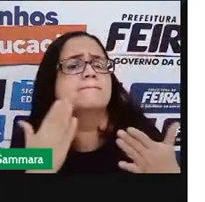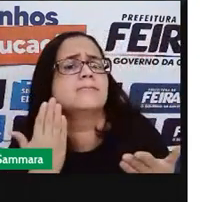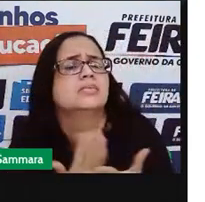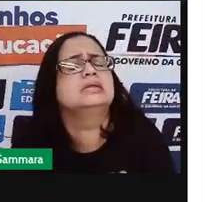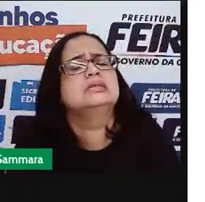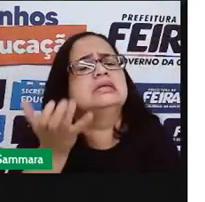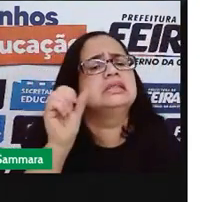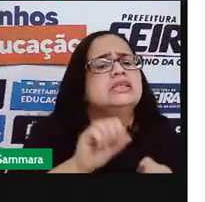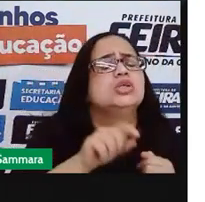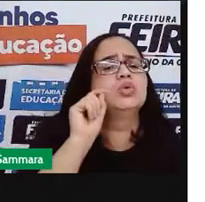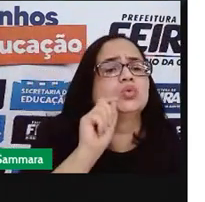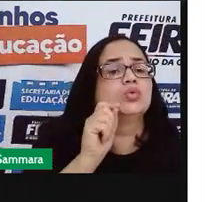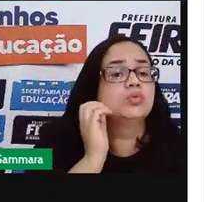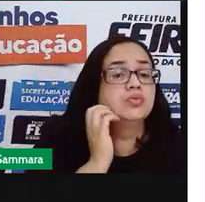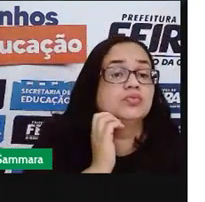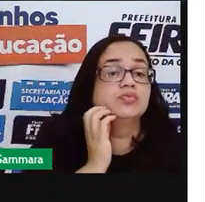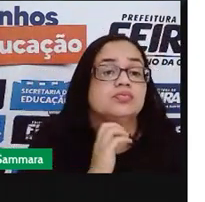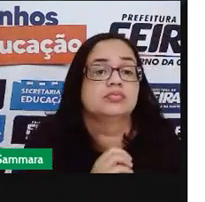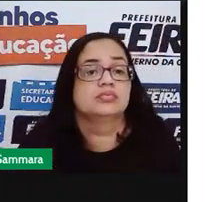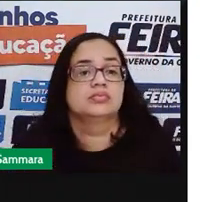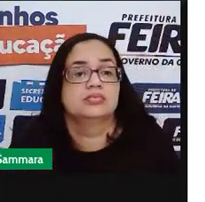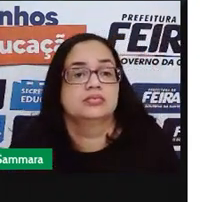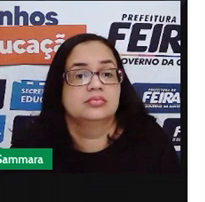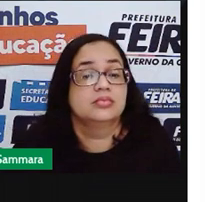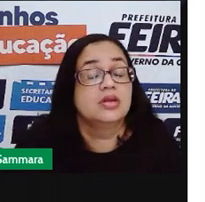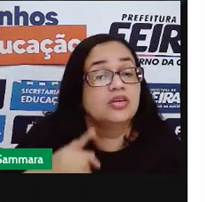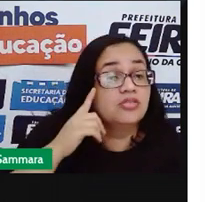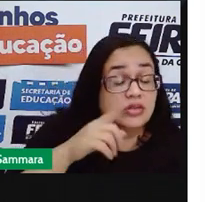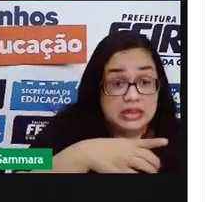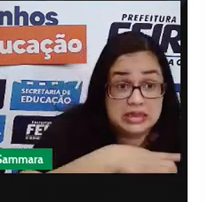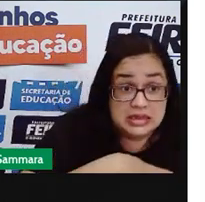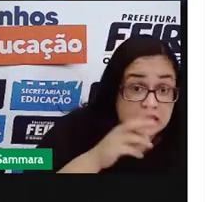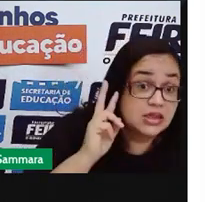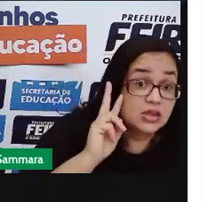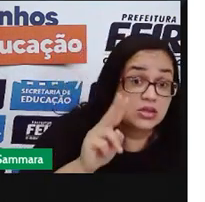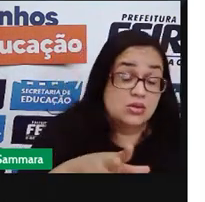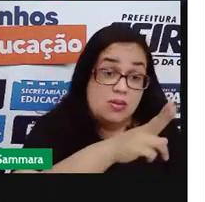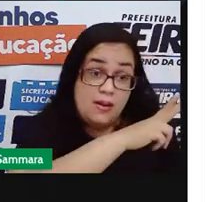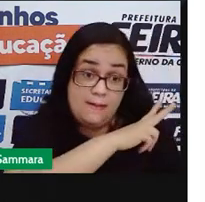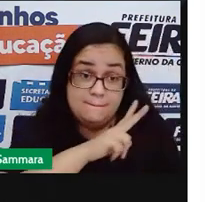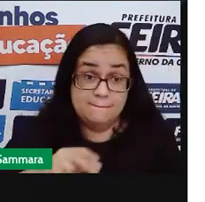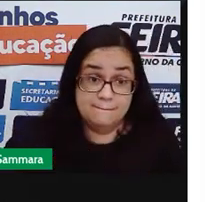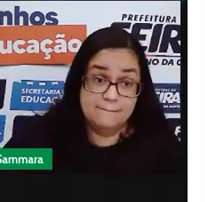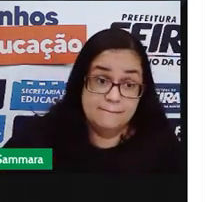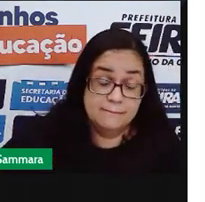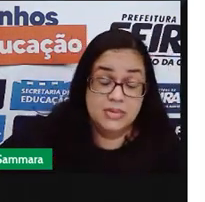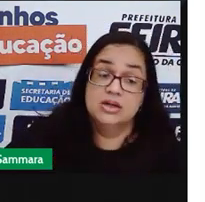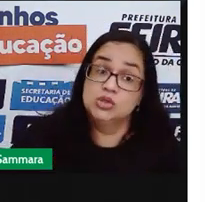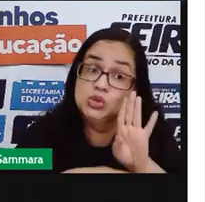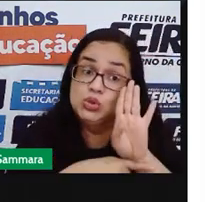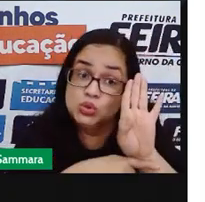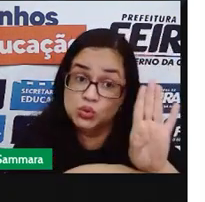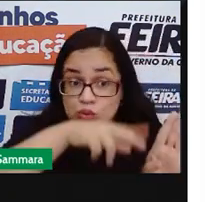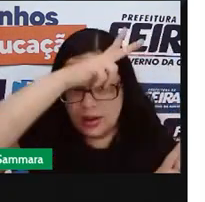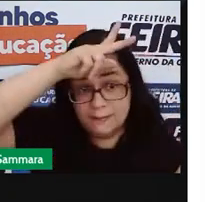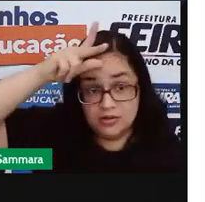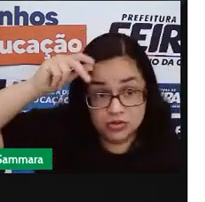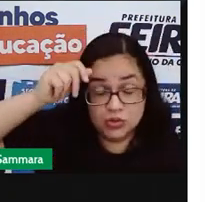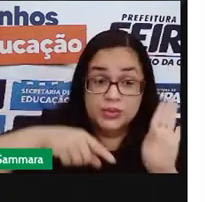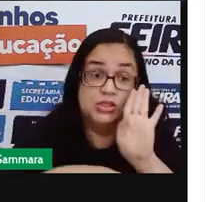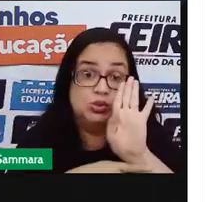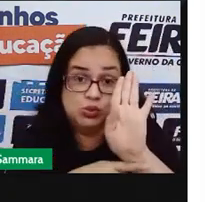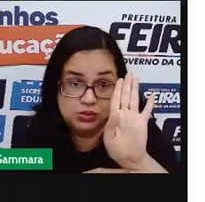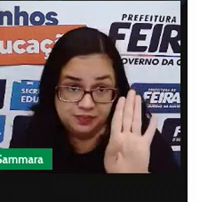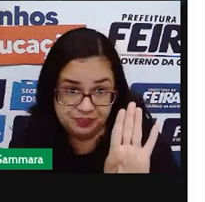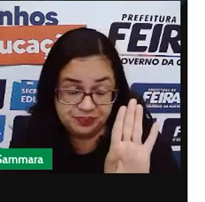eles estão fazendo? Eles estão assessorando a prefeitura, providenciando relatórios e,